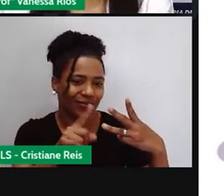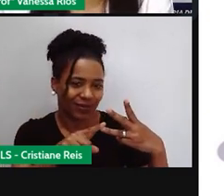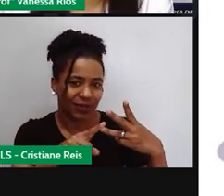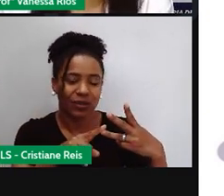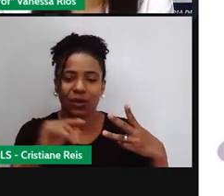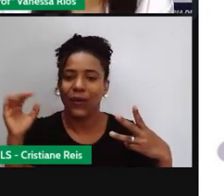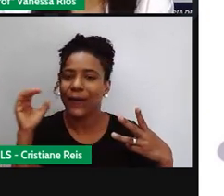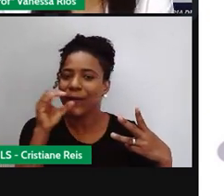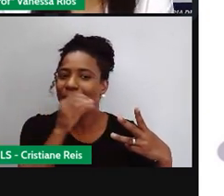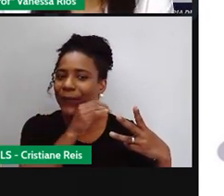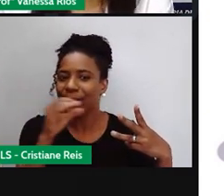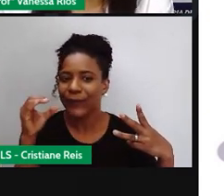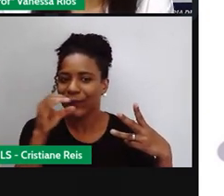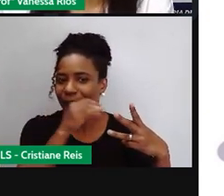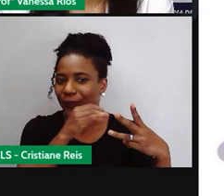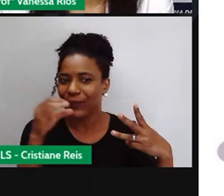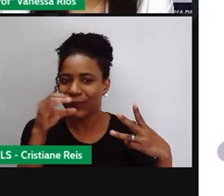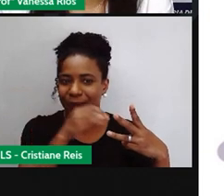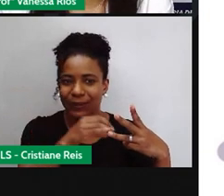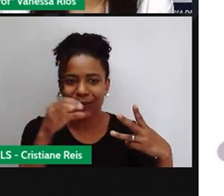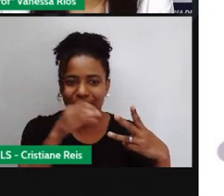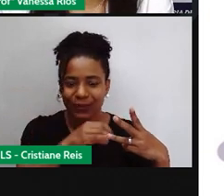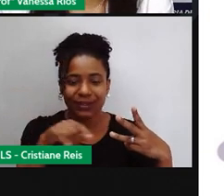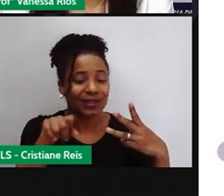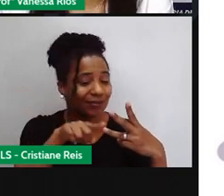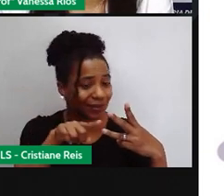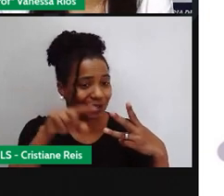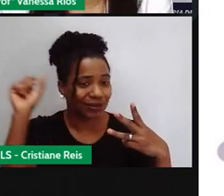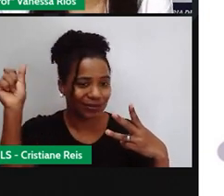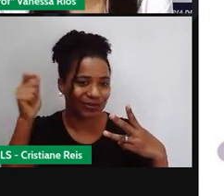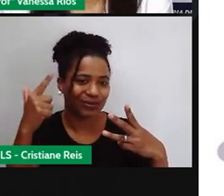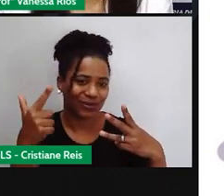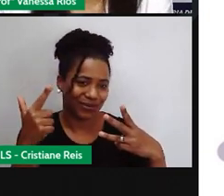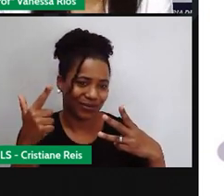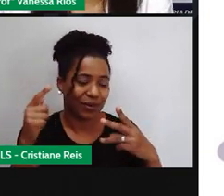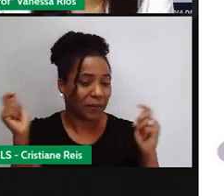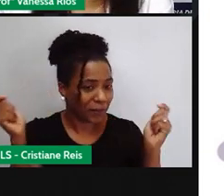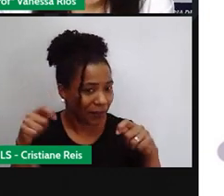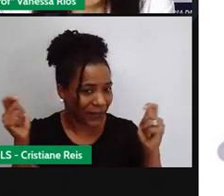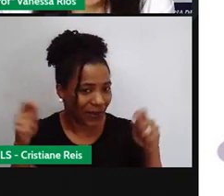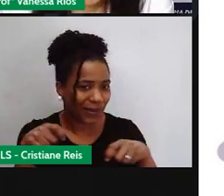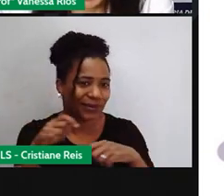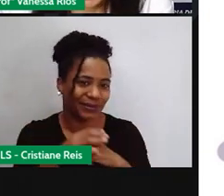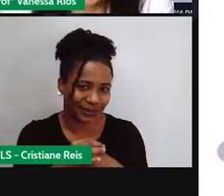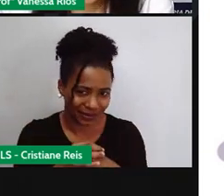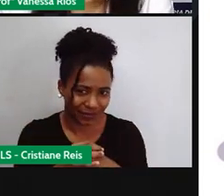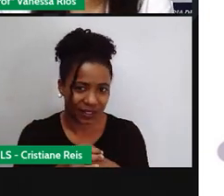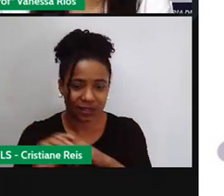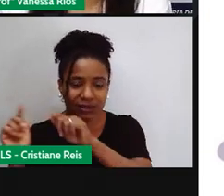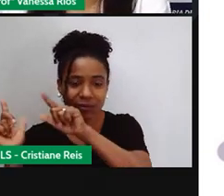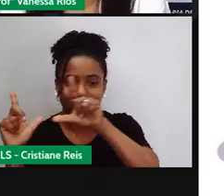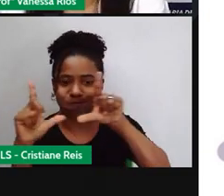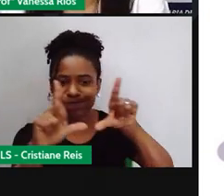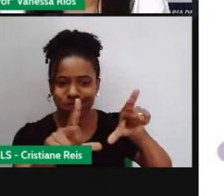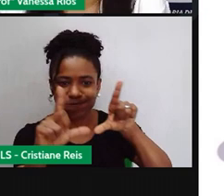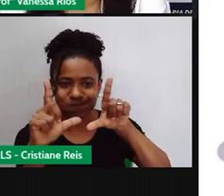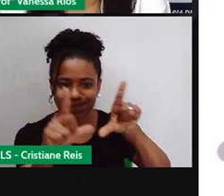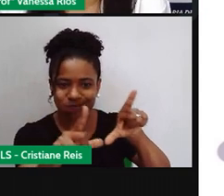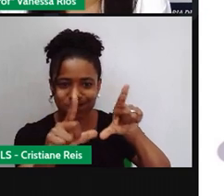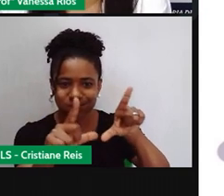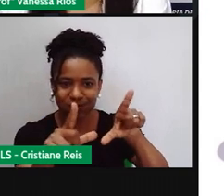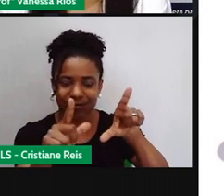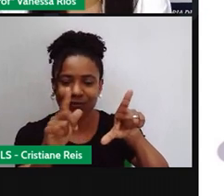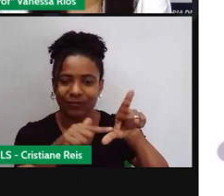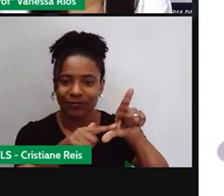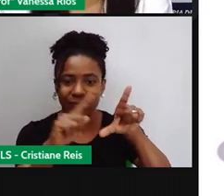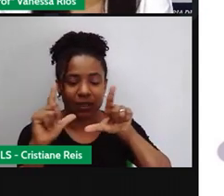o calor que o Sol oferece. e aí também se capta através de placa, só que aí não são utilizadas,